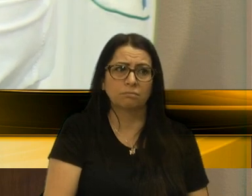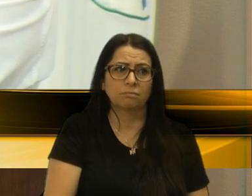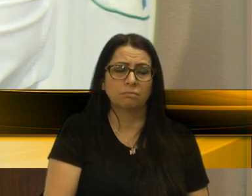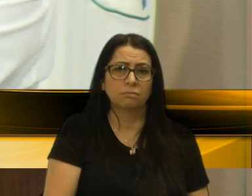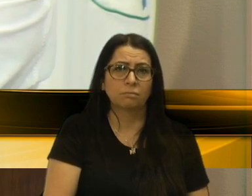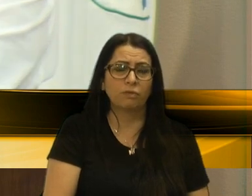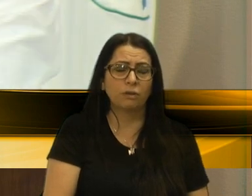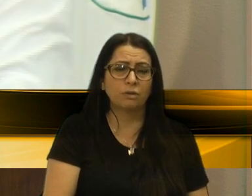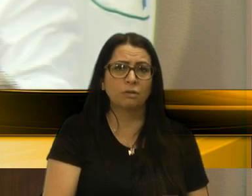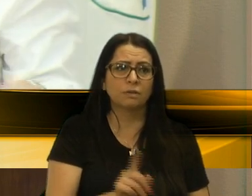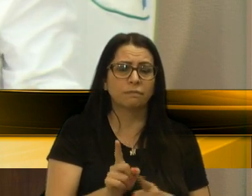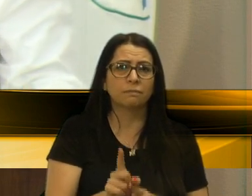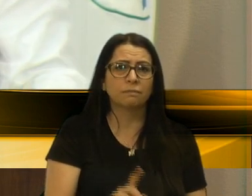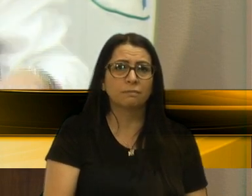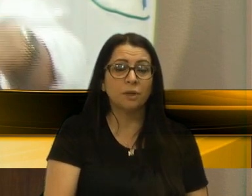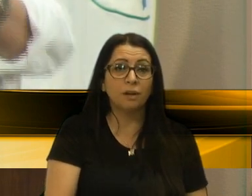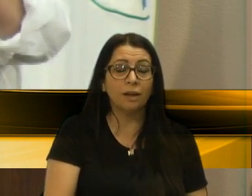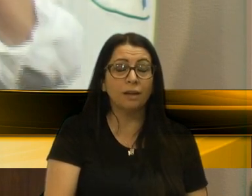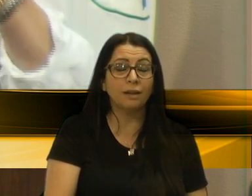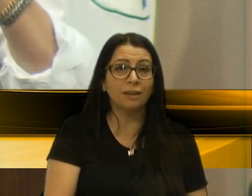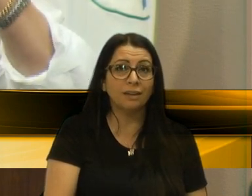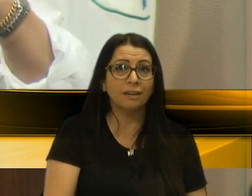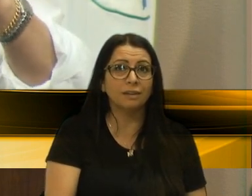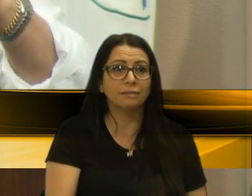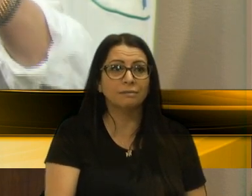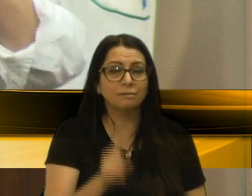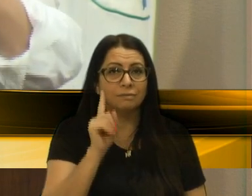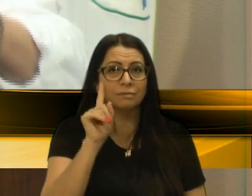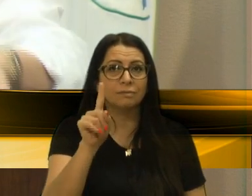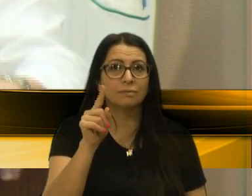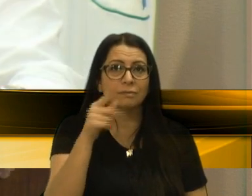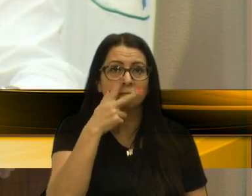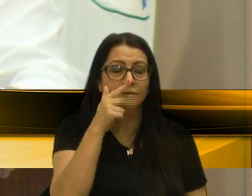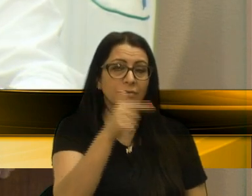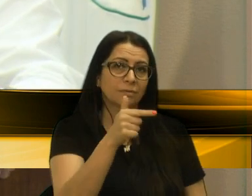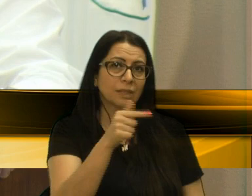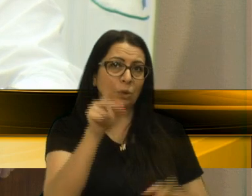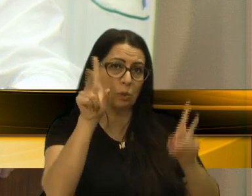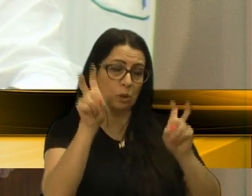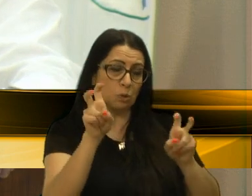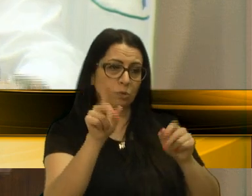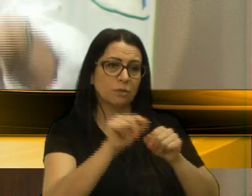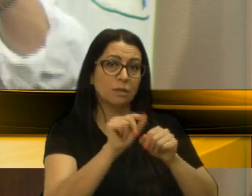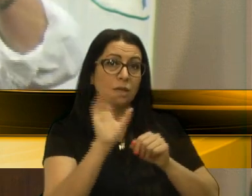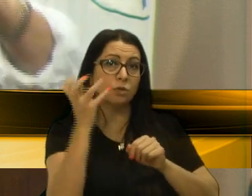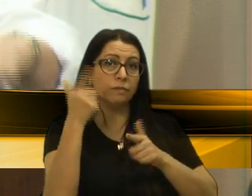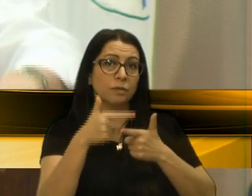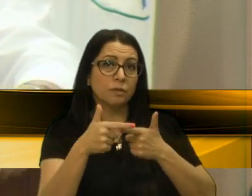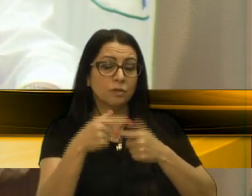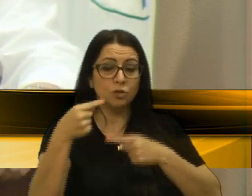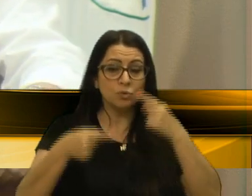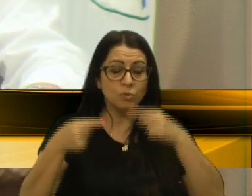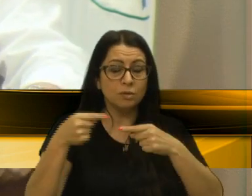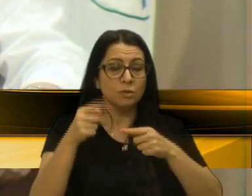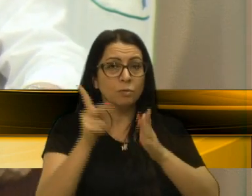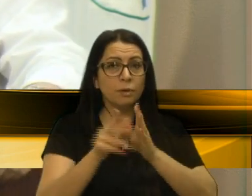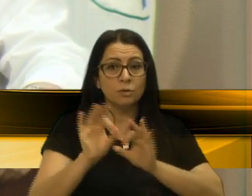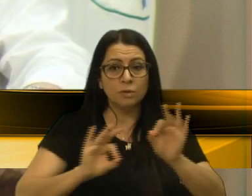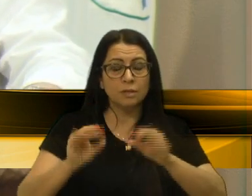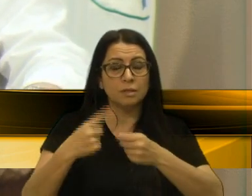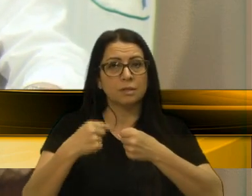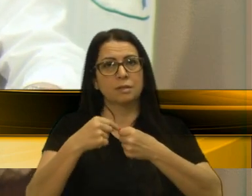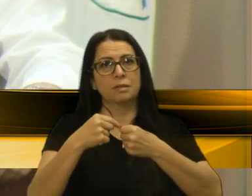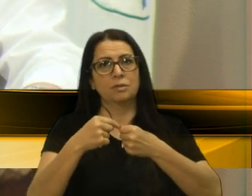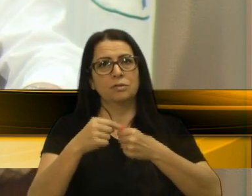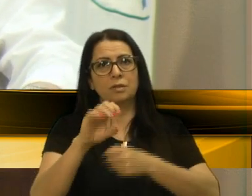e parecer que o assunto seria resolvido, e tem um parecer deles mesmos, que o assunto seria resolvido quando da discussão do plano diretor